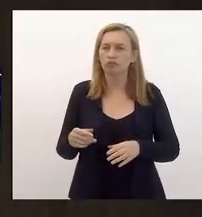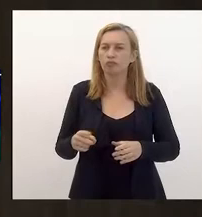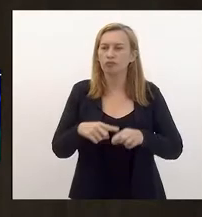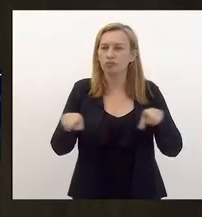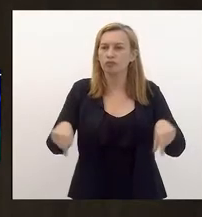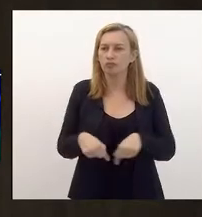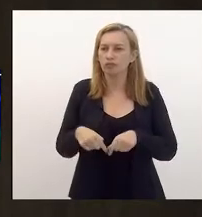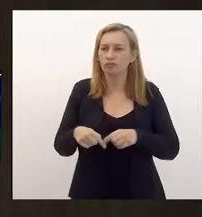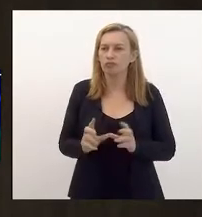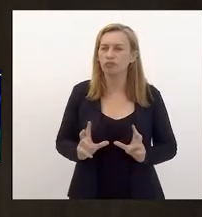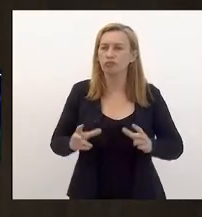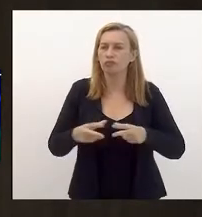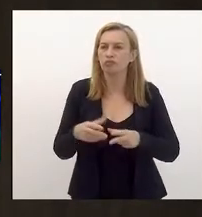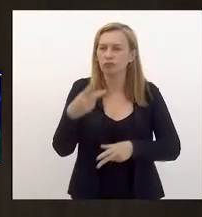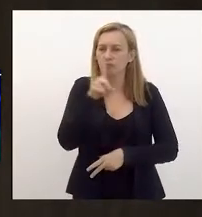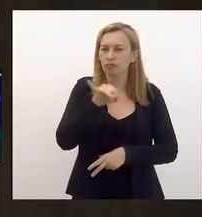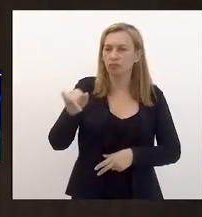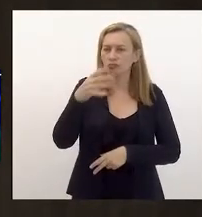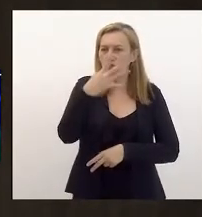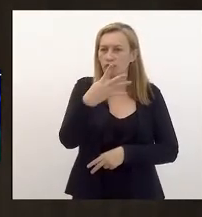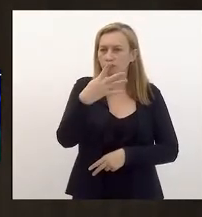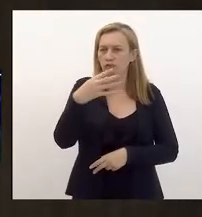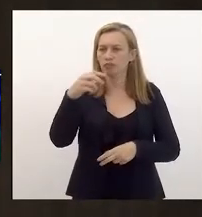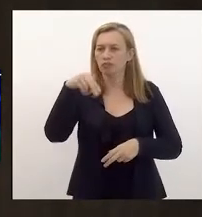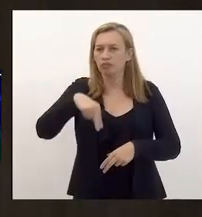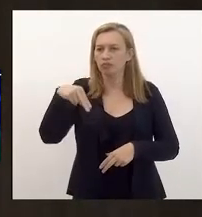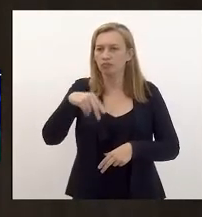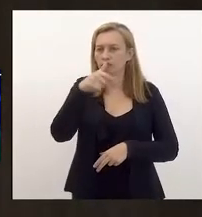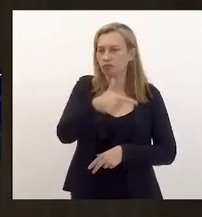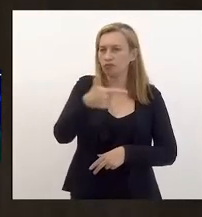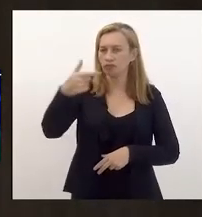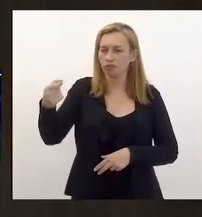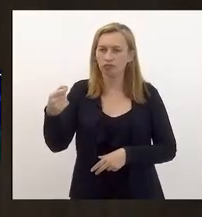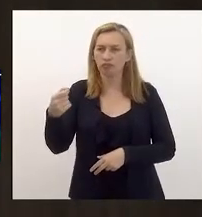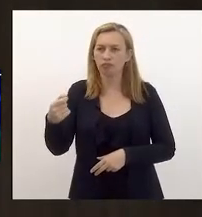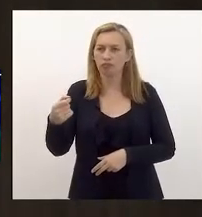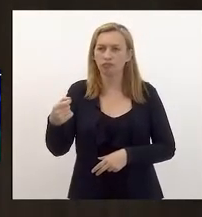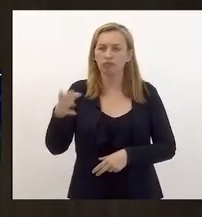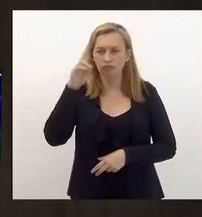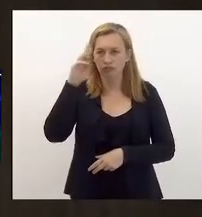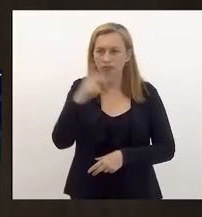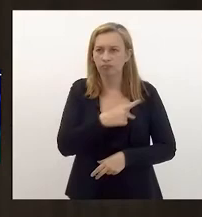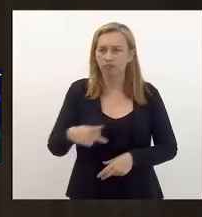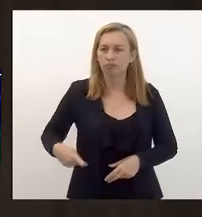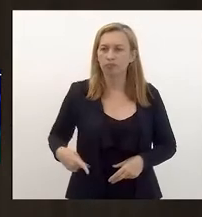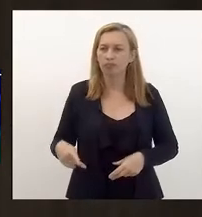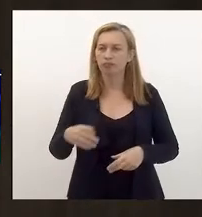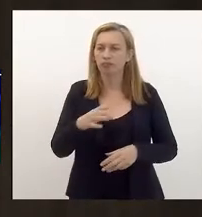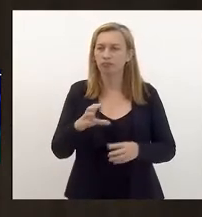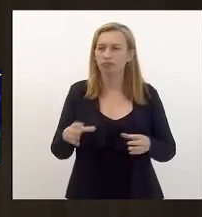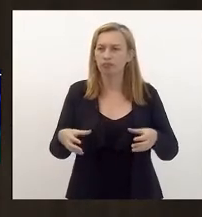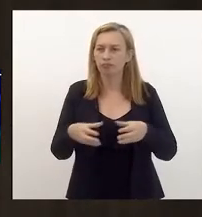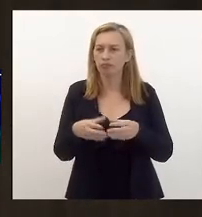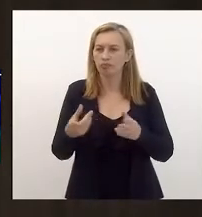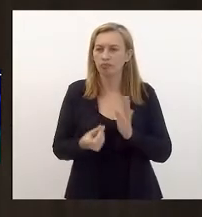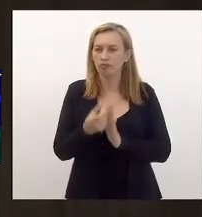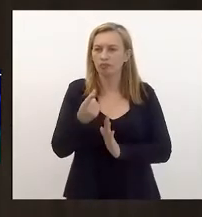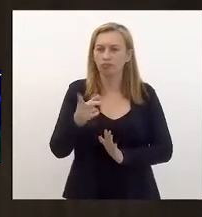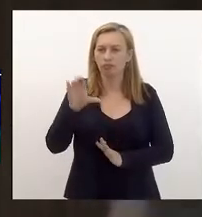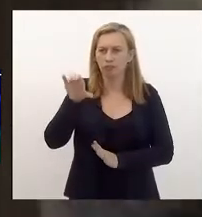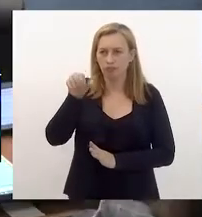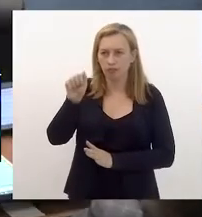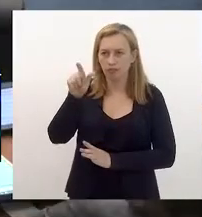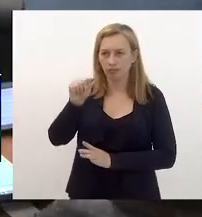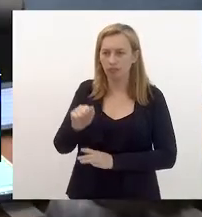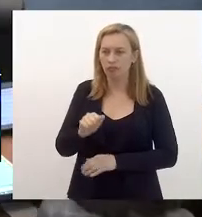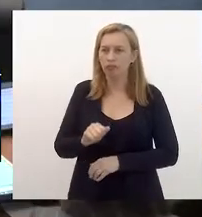Comissões, dia 4 de novembro de 2021, assina o senhor presidente da Comissão de Orçamento, deputado Márcio Canella.